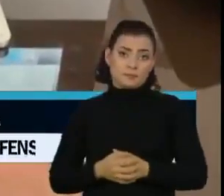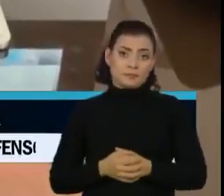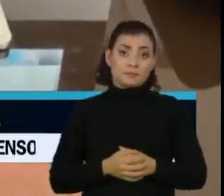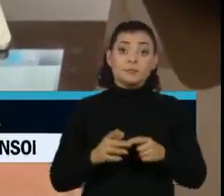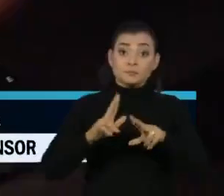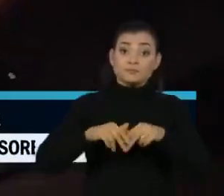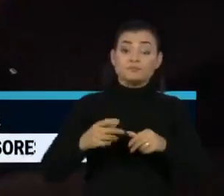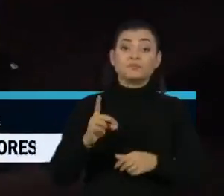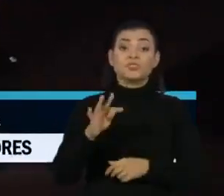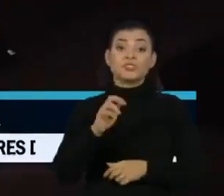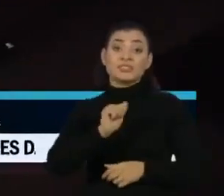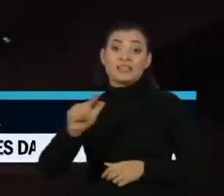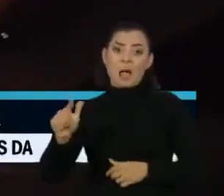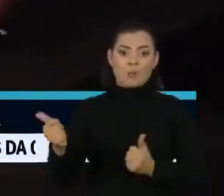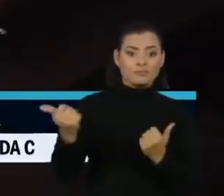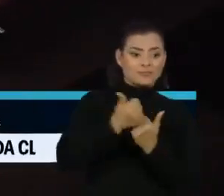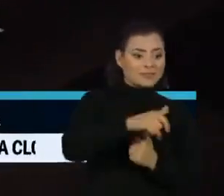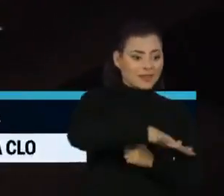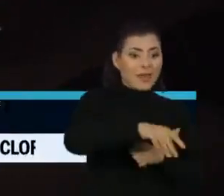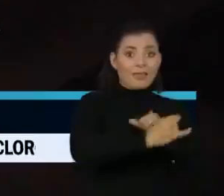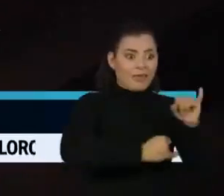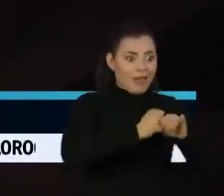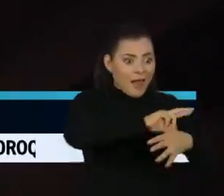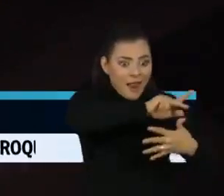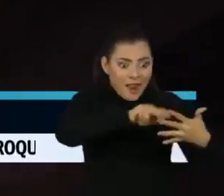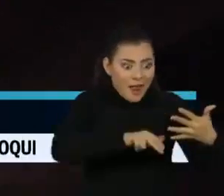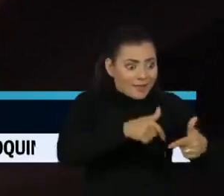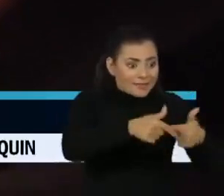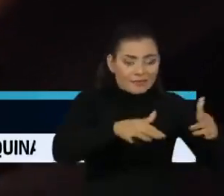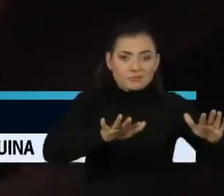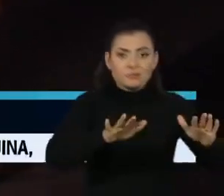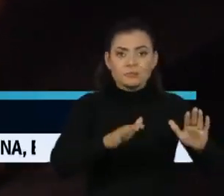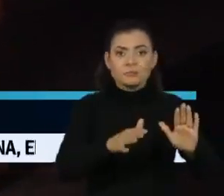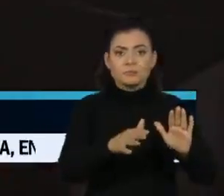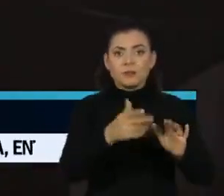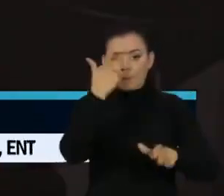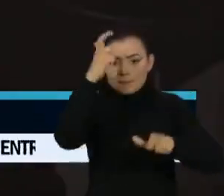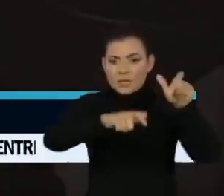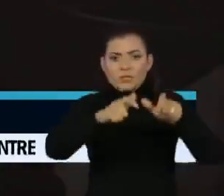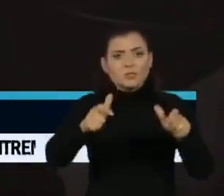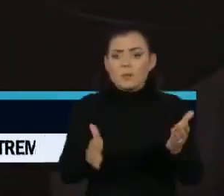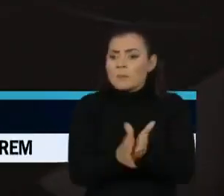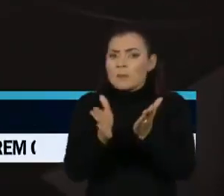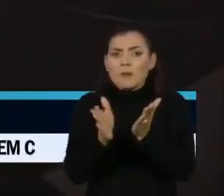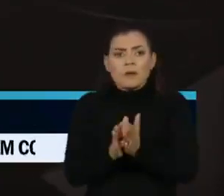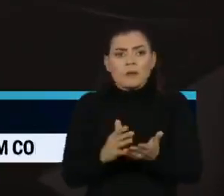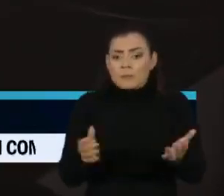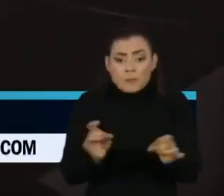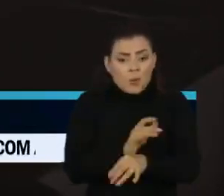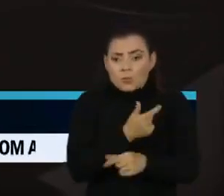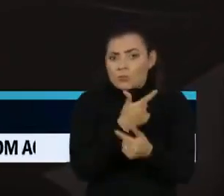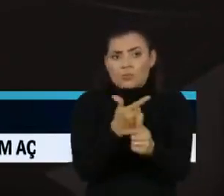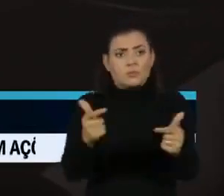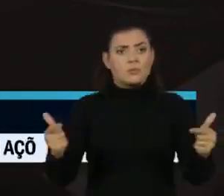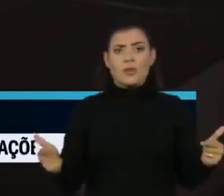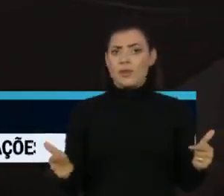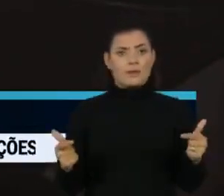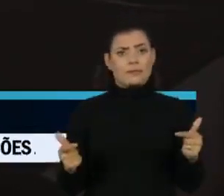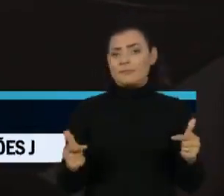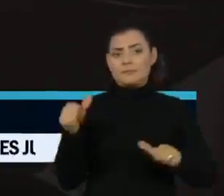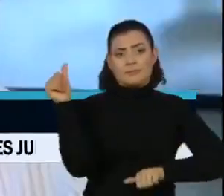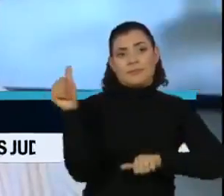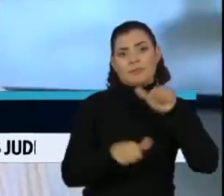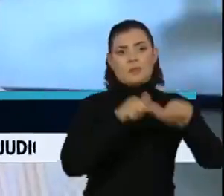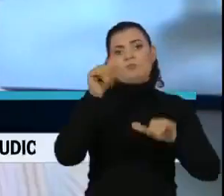digitalização no mundo do trabalho ainda excluiu milhões de pessoas que não estavam preparadas para essa